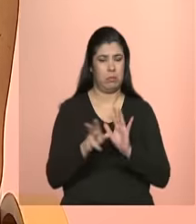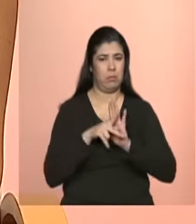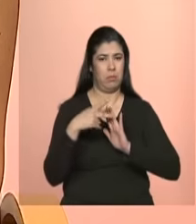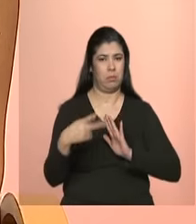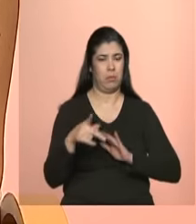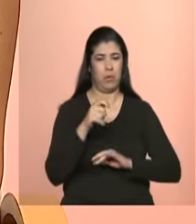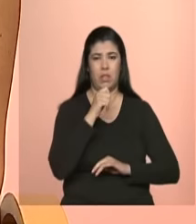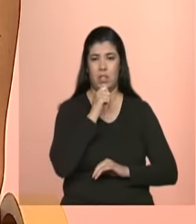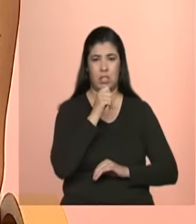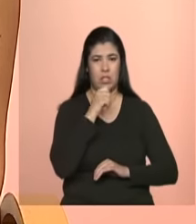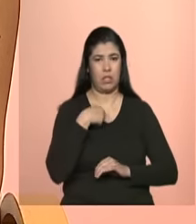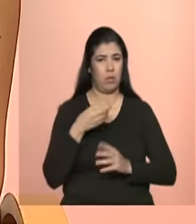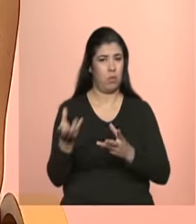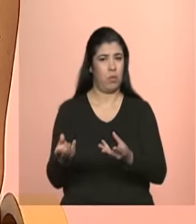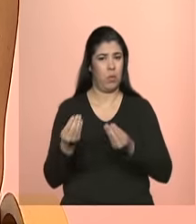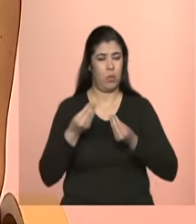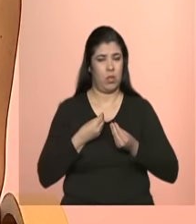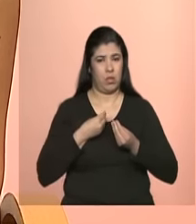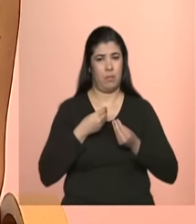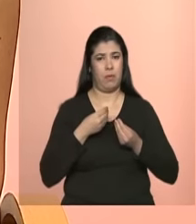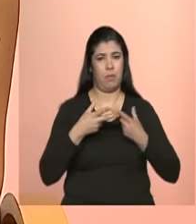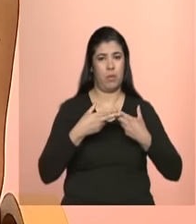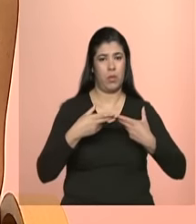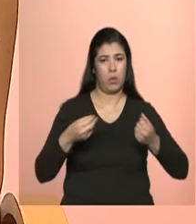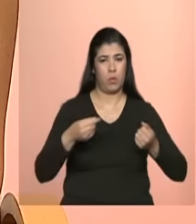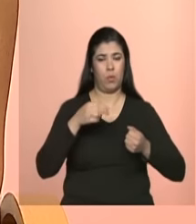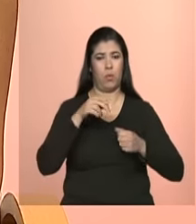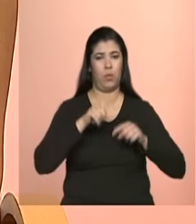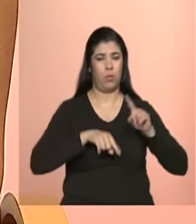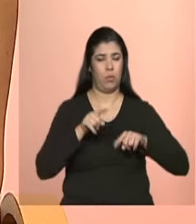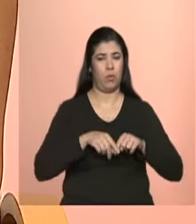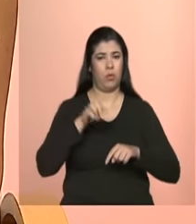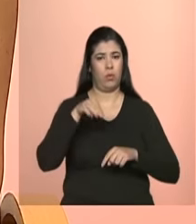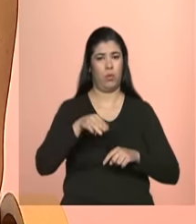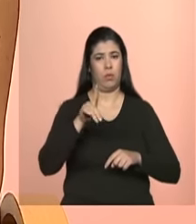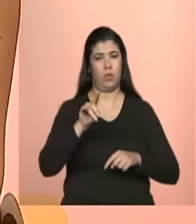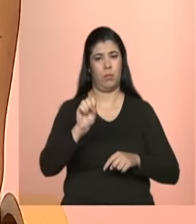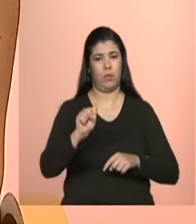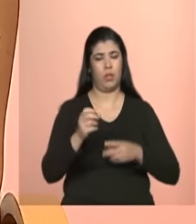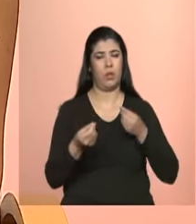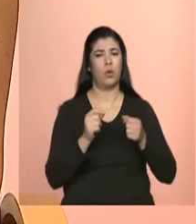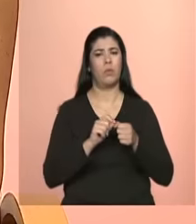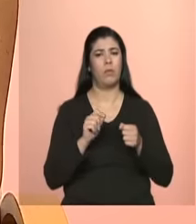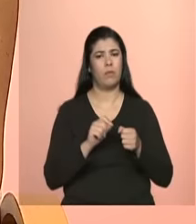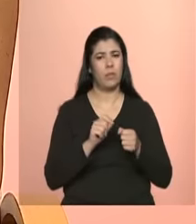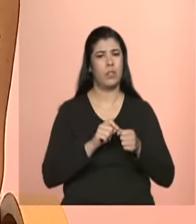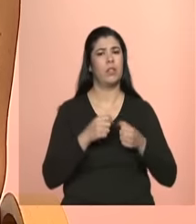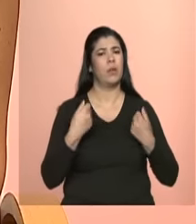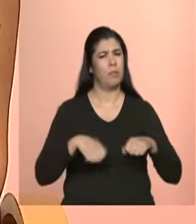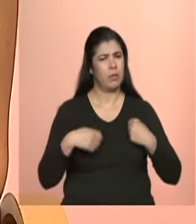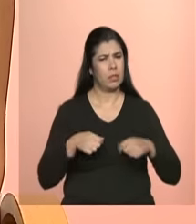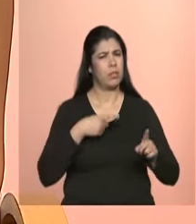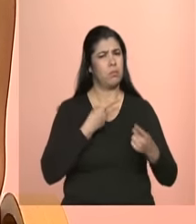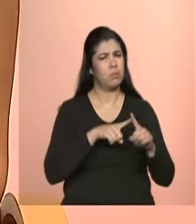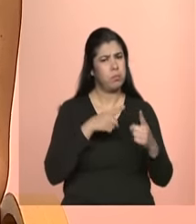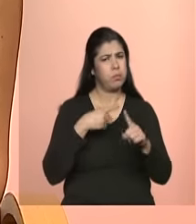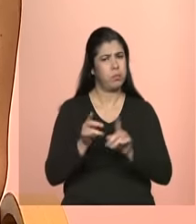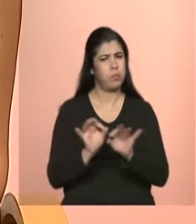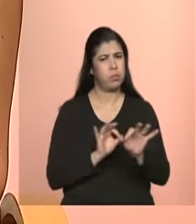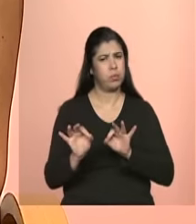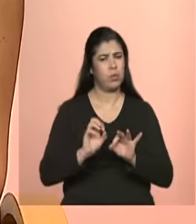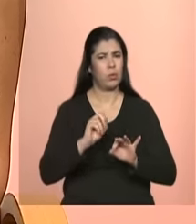recebemos recursos do MDS devemos perseguir esse reordenamento ou estamos